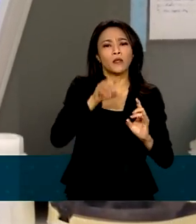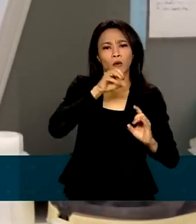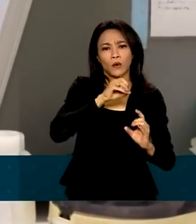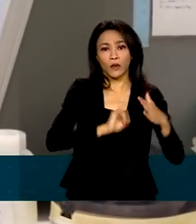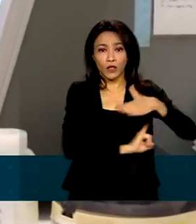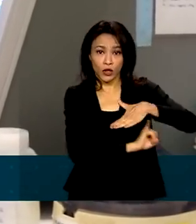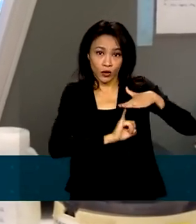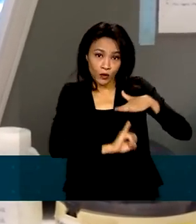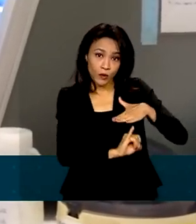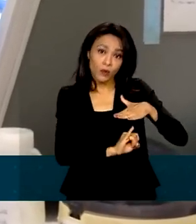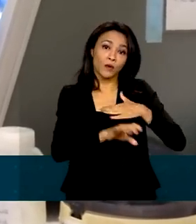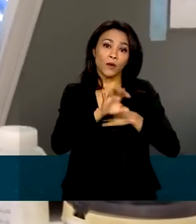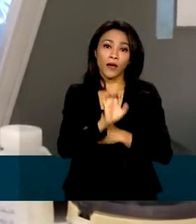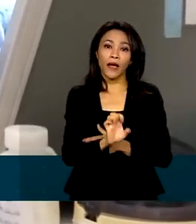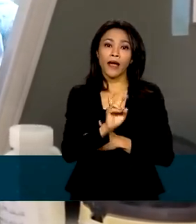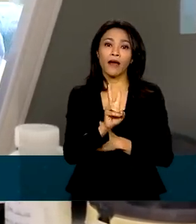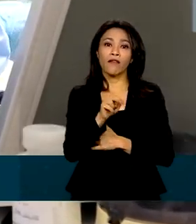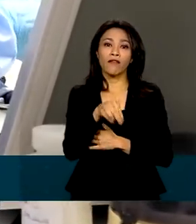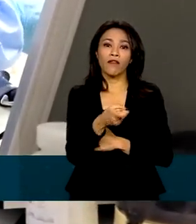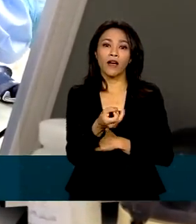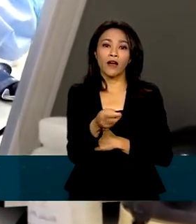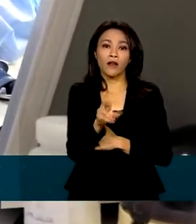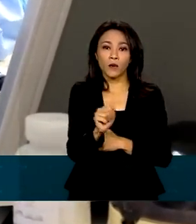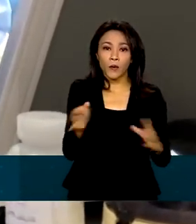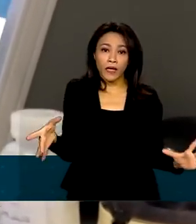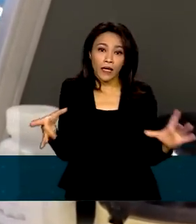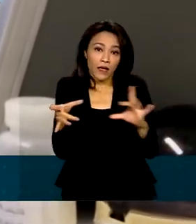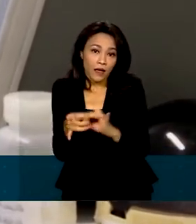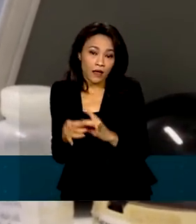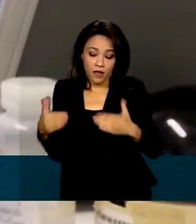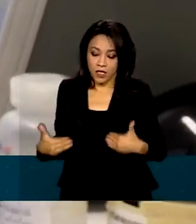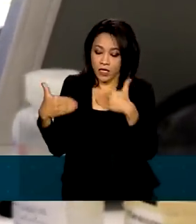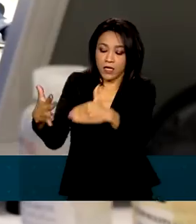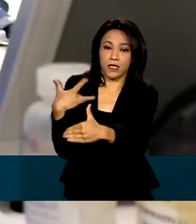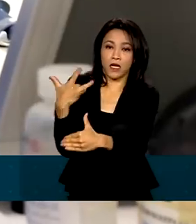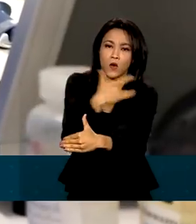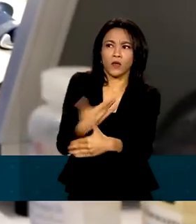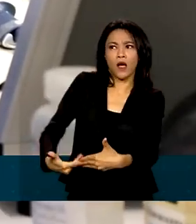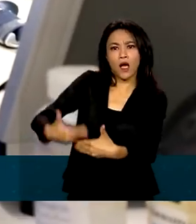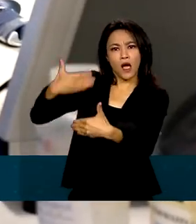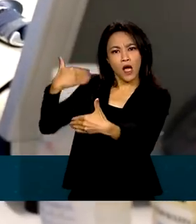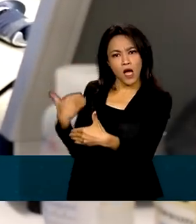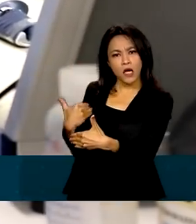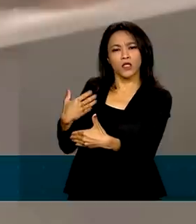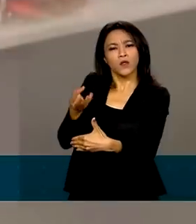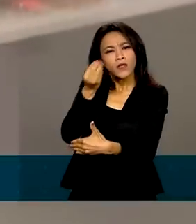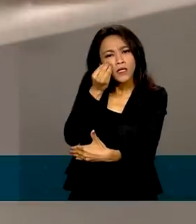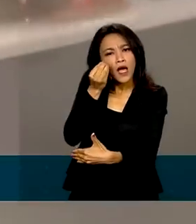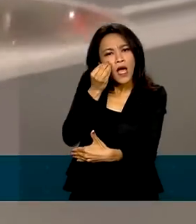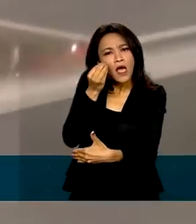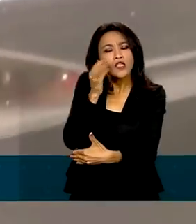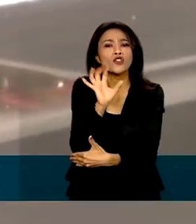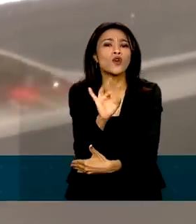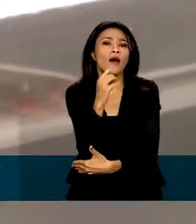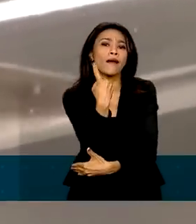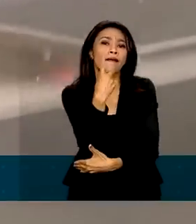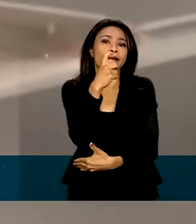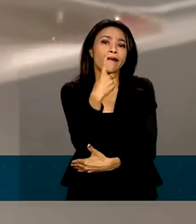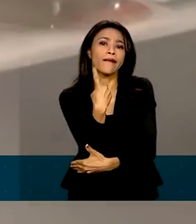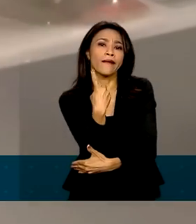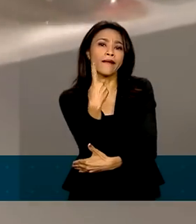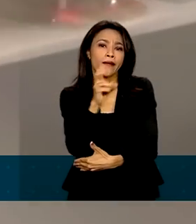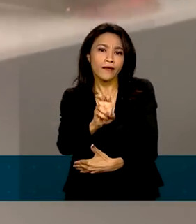Evandro Chagas, que é vinculado ao Ministério da Saúde. Até então, os exames vinham sendo feitos em 15 laboratórios